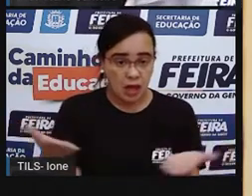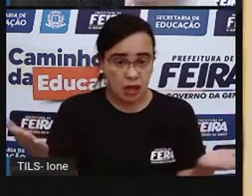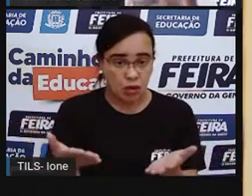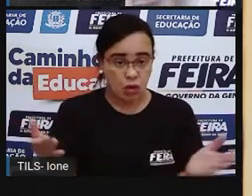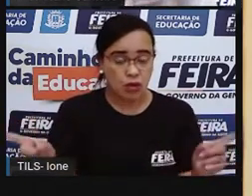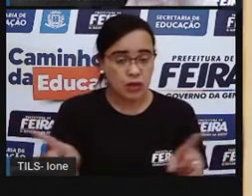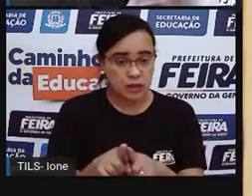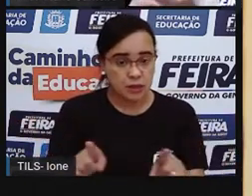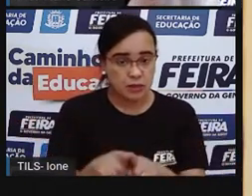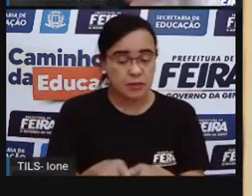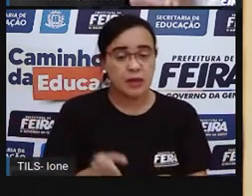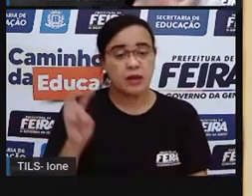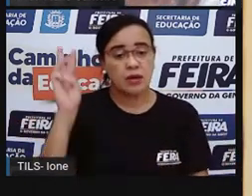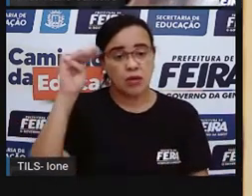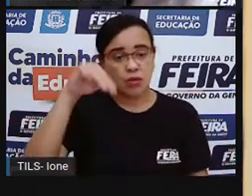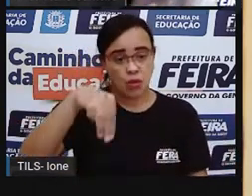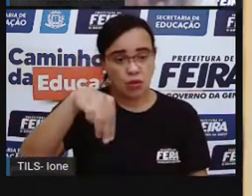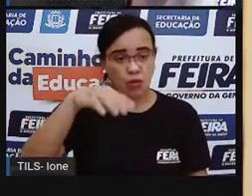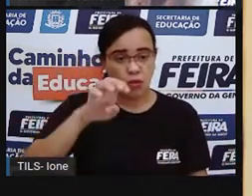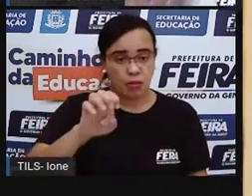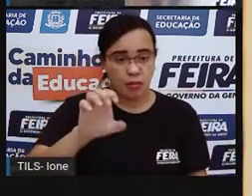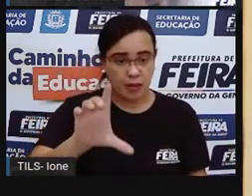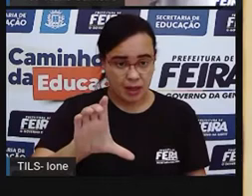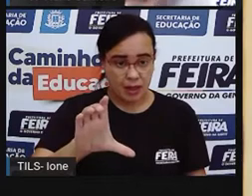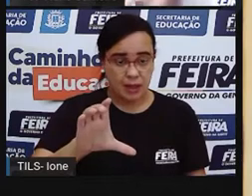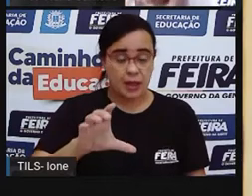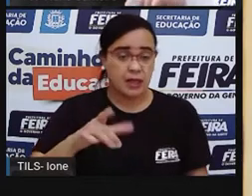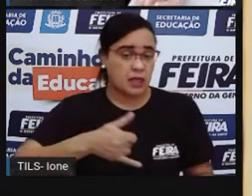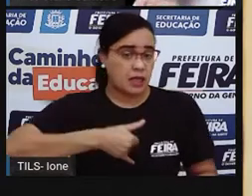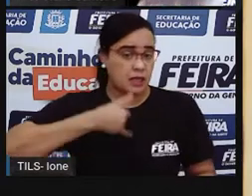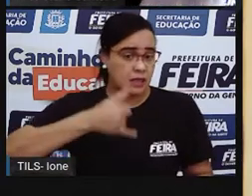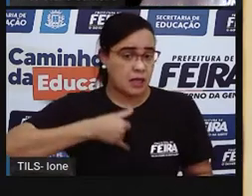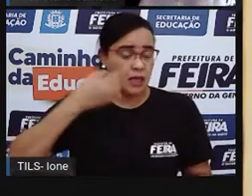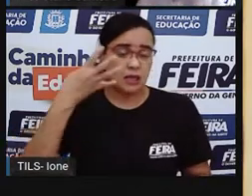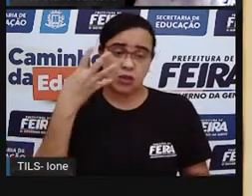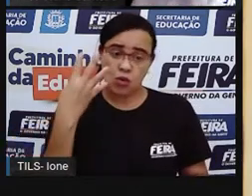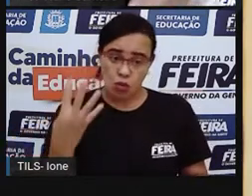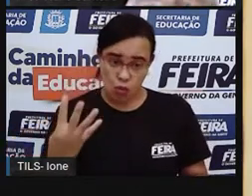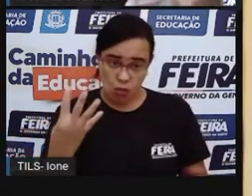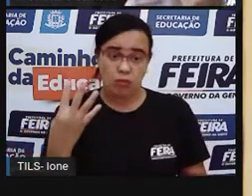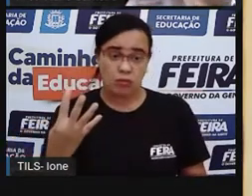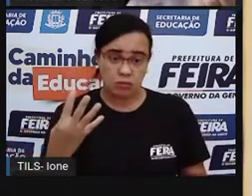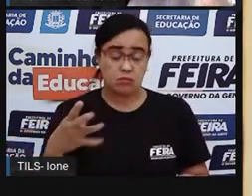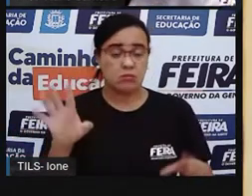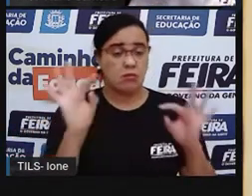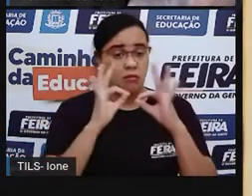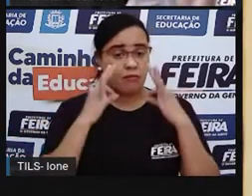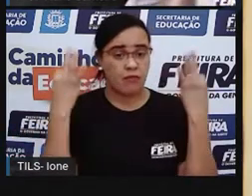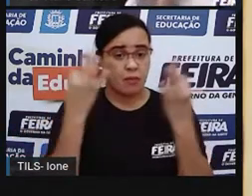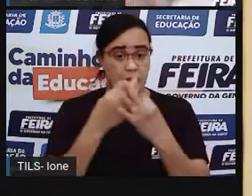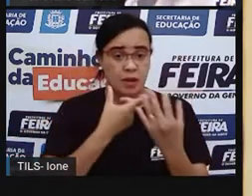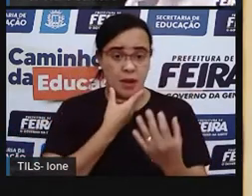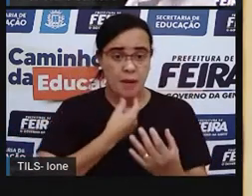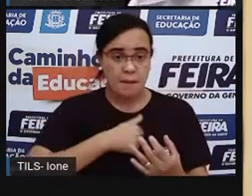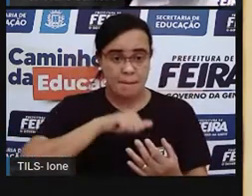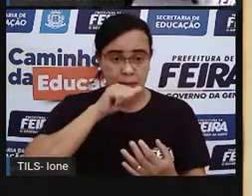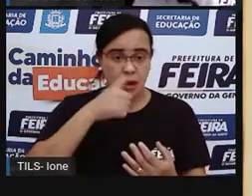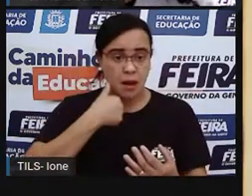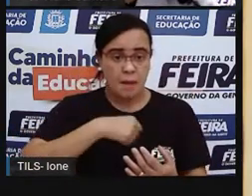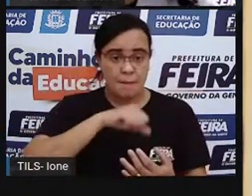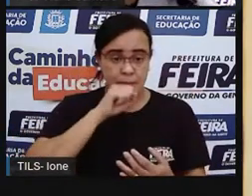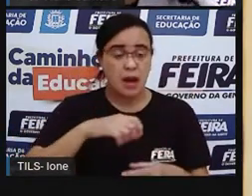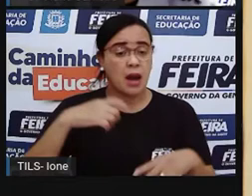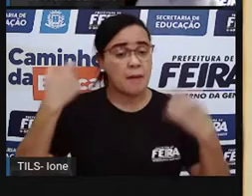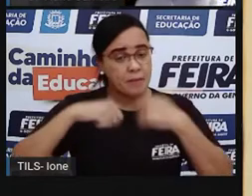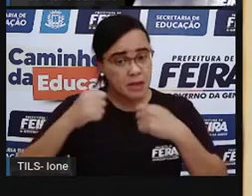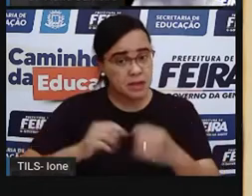o ECA, né, a criança, a partir de quatro anos, a mamãe e o papai, eles são obrigados a matricular uma criança